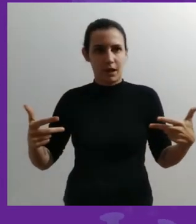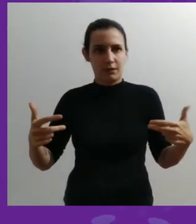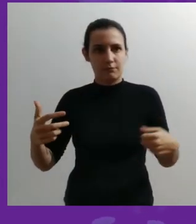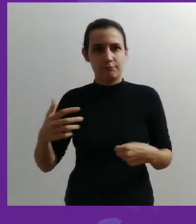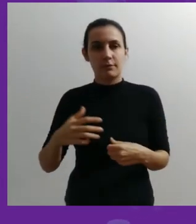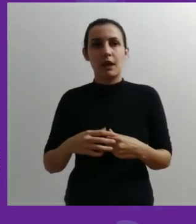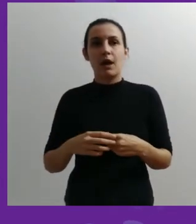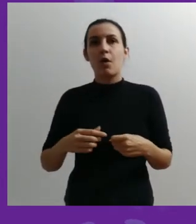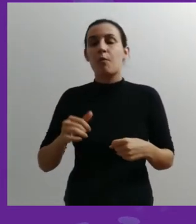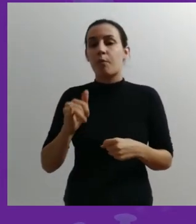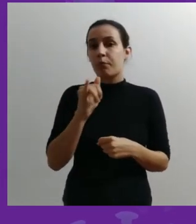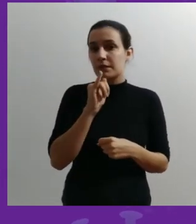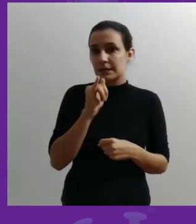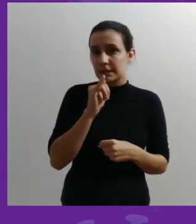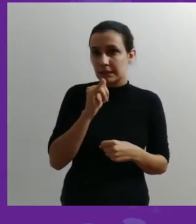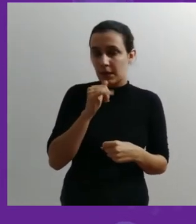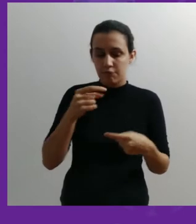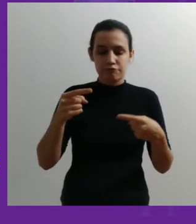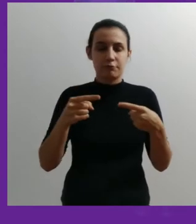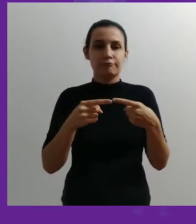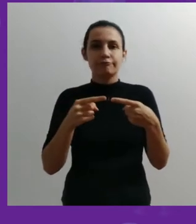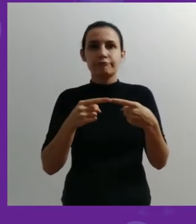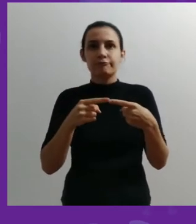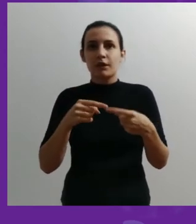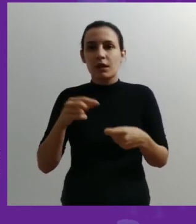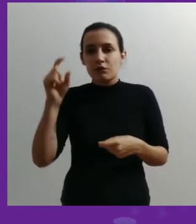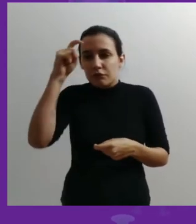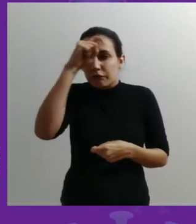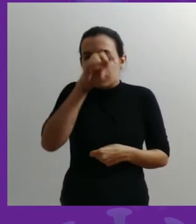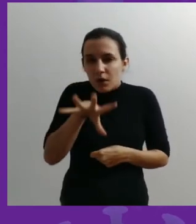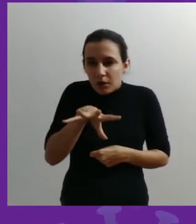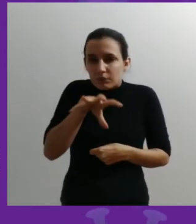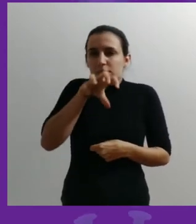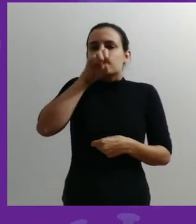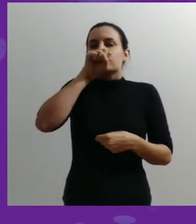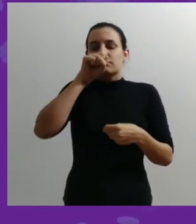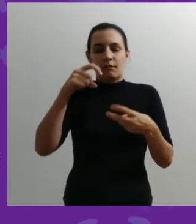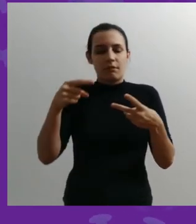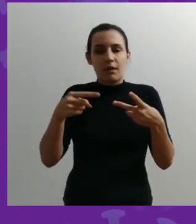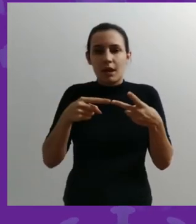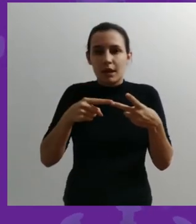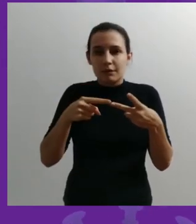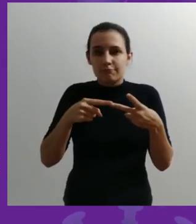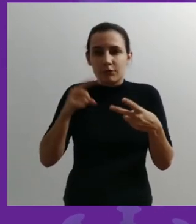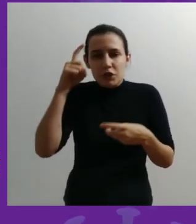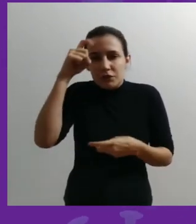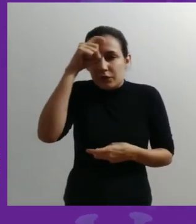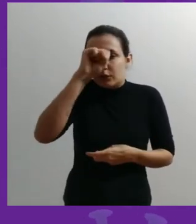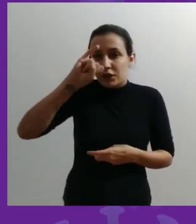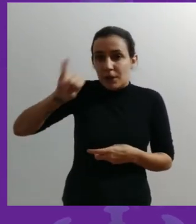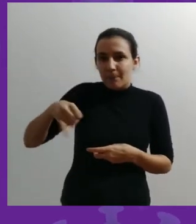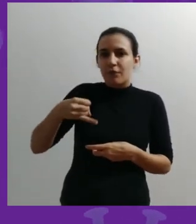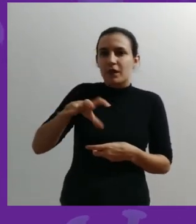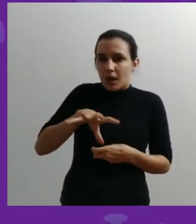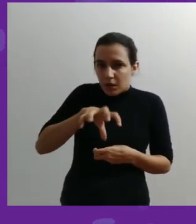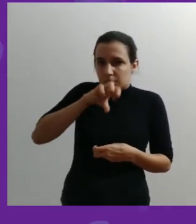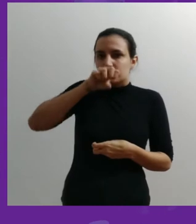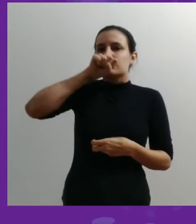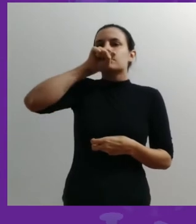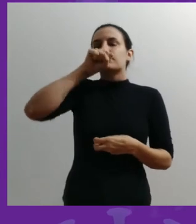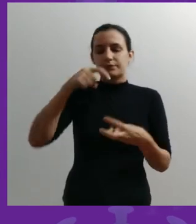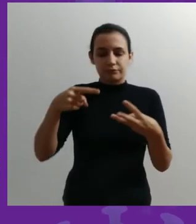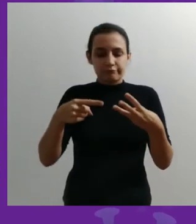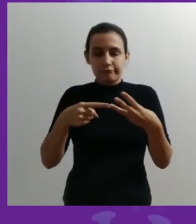Ela pode causar dificuldade de captação do oxigênio, dificuldade de aproveitamento do oxigênio captado,